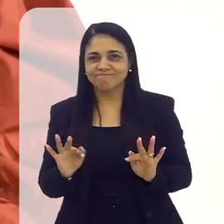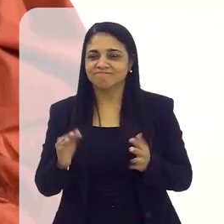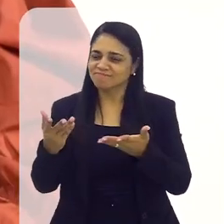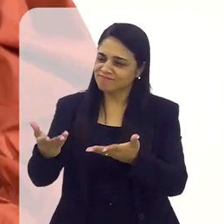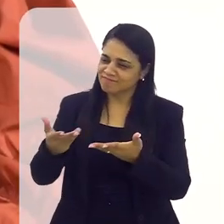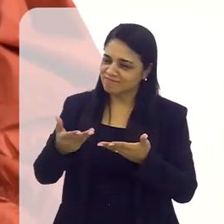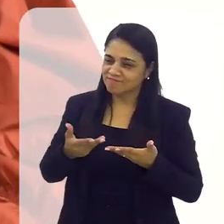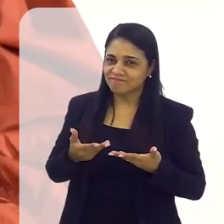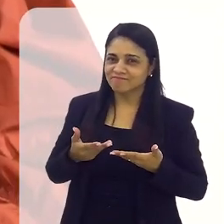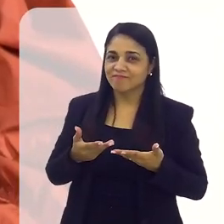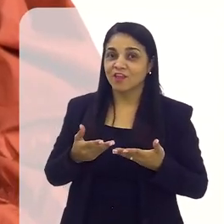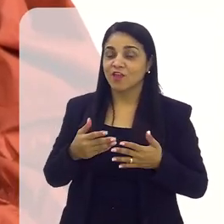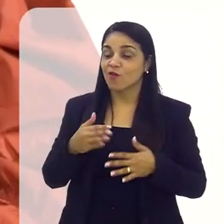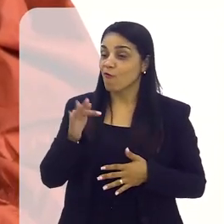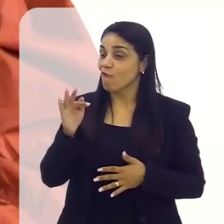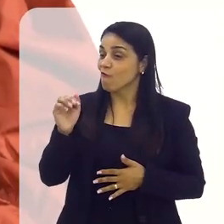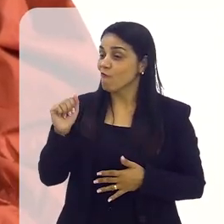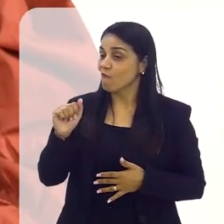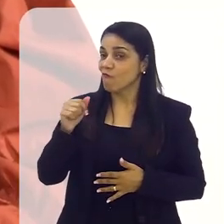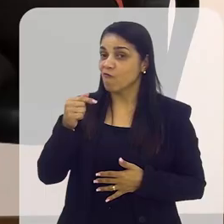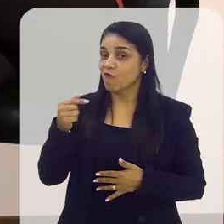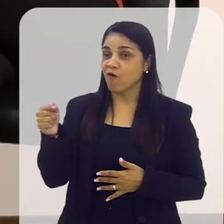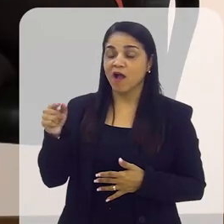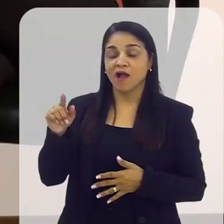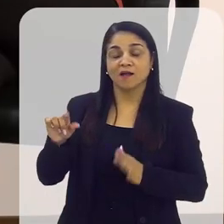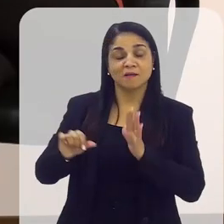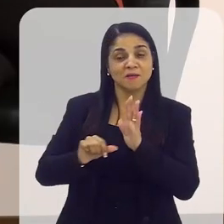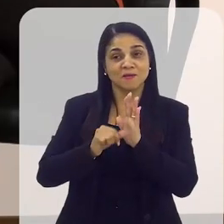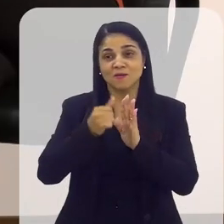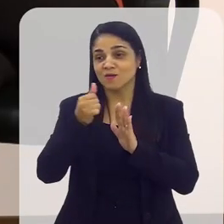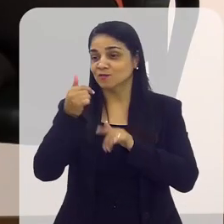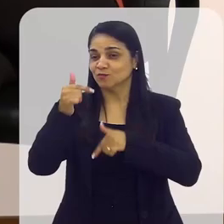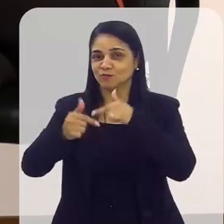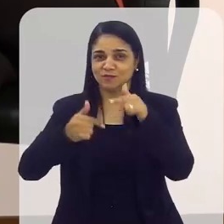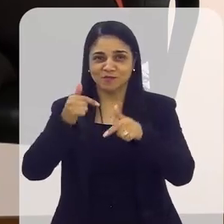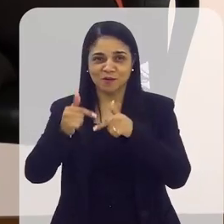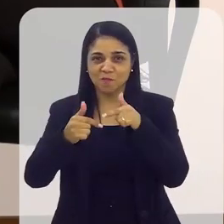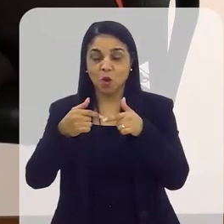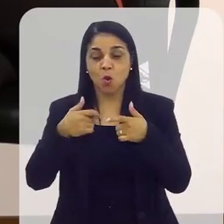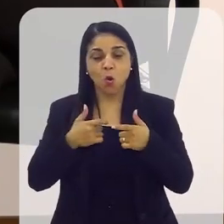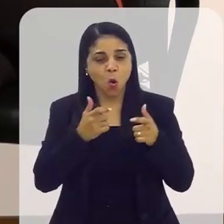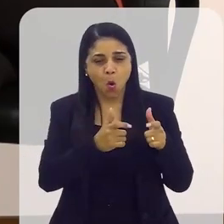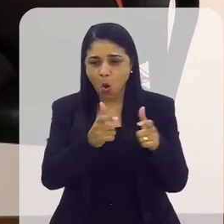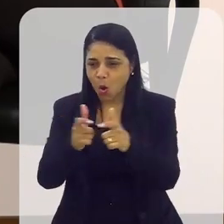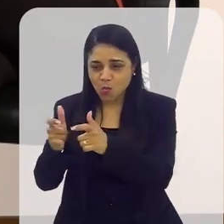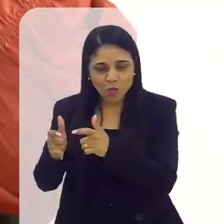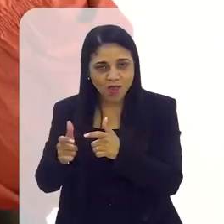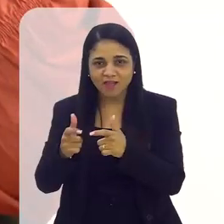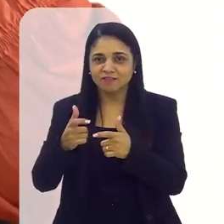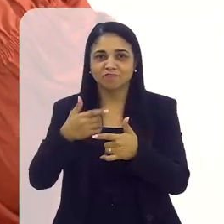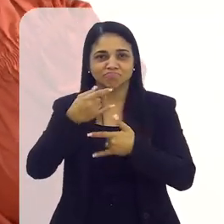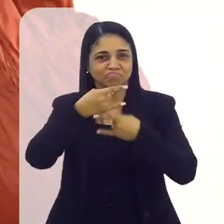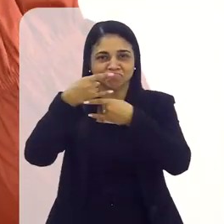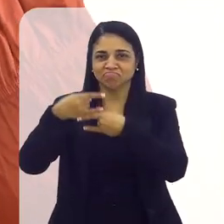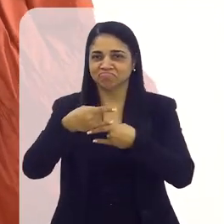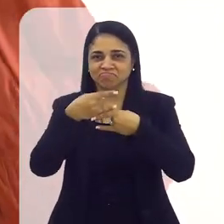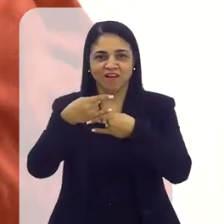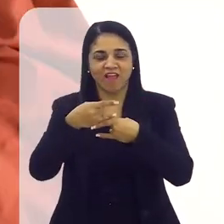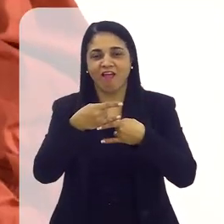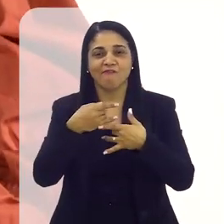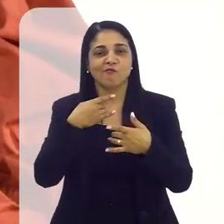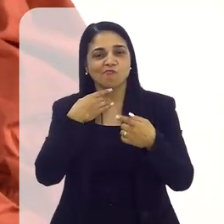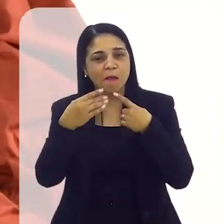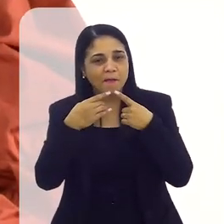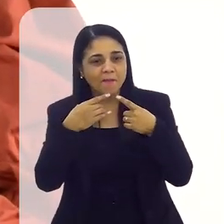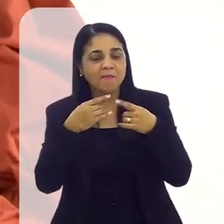de te receber porque eu sou uma fã número um do seu trabalho. E, realmente, aonde eu vou, eu falo do seu